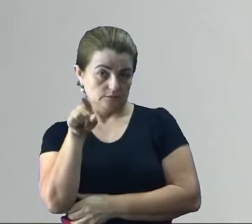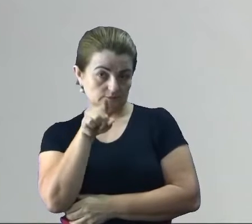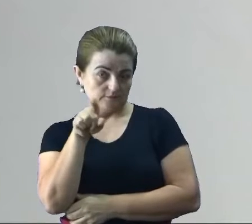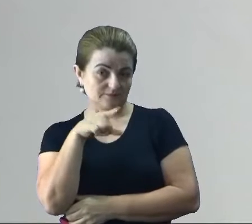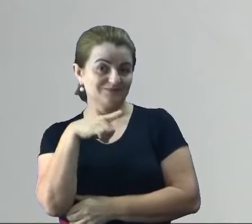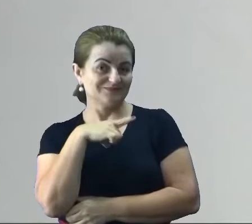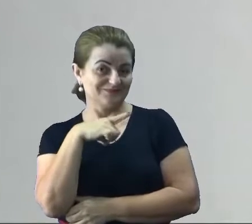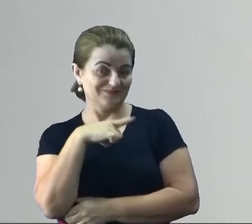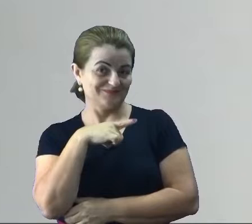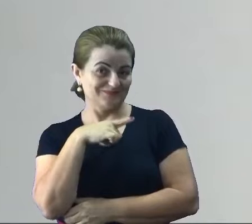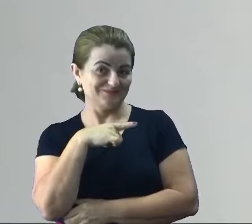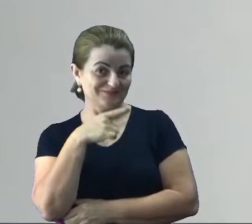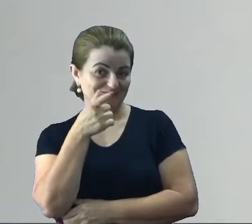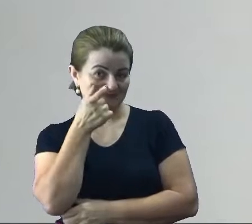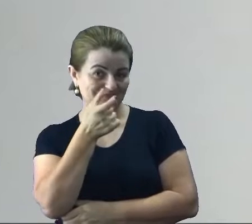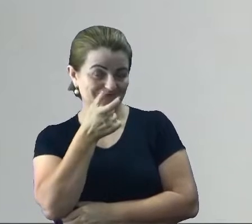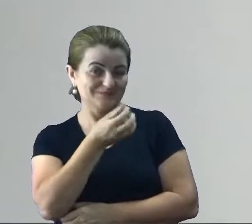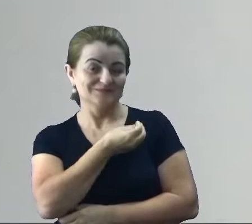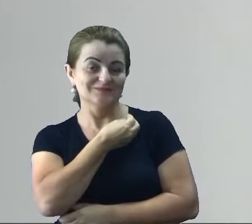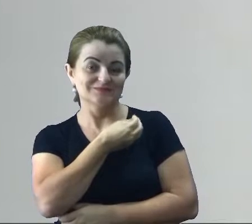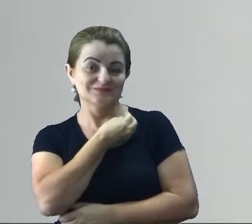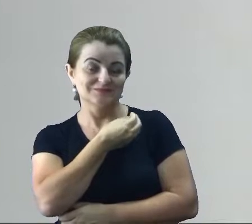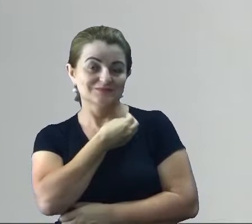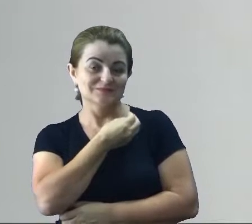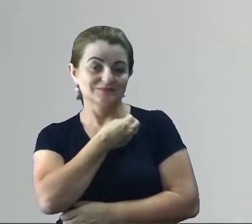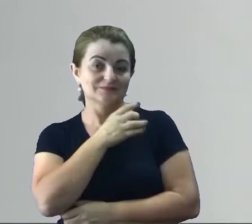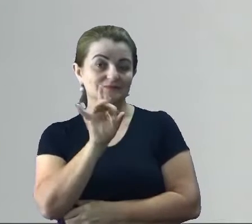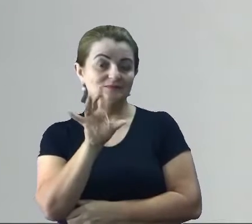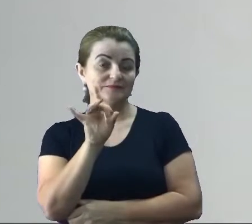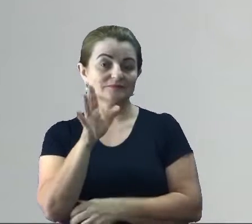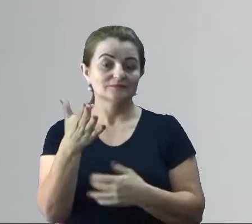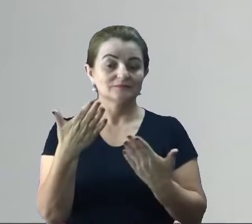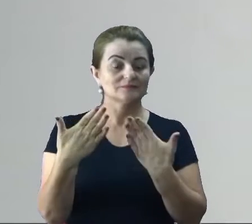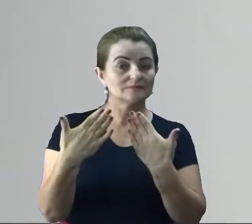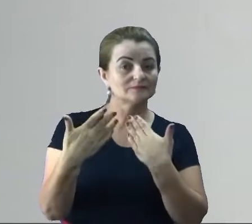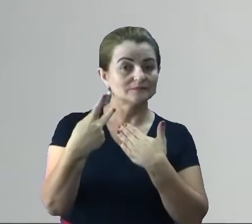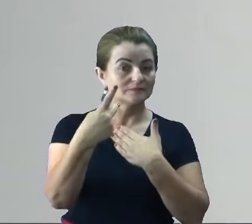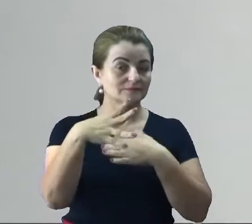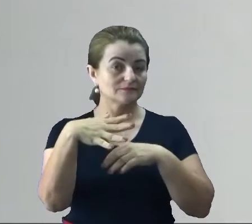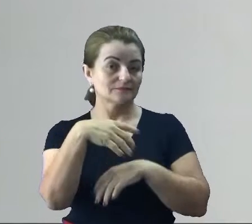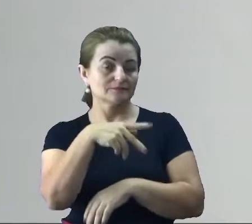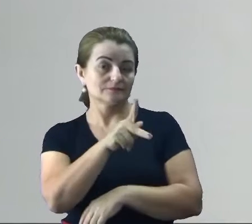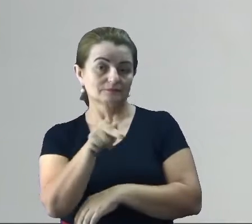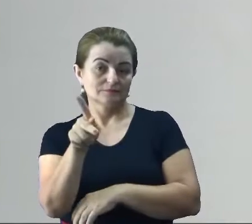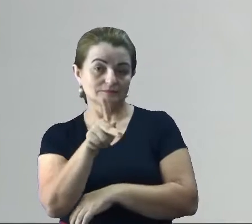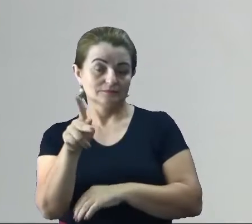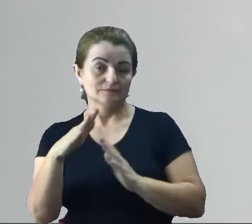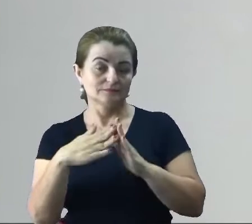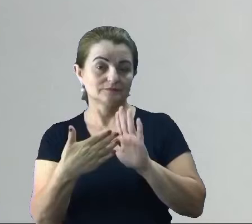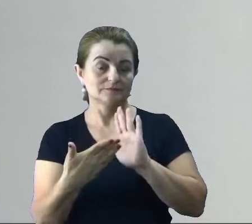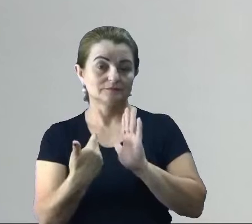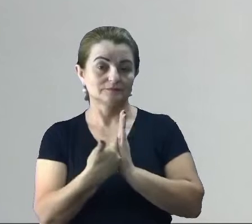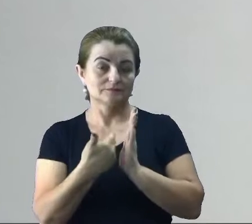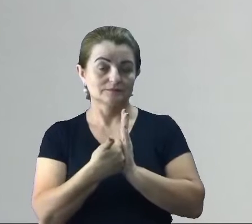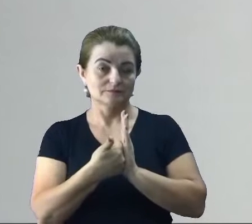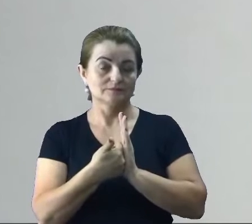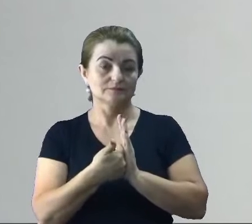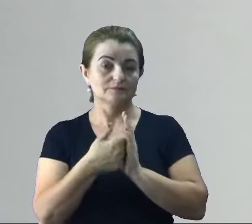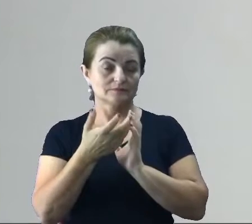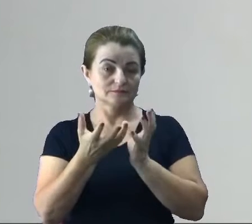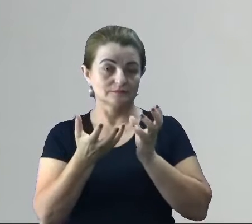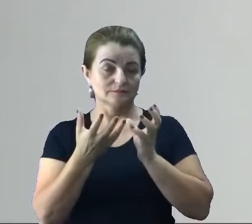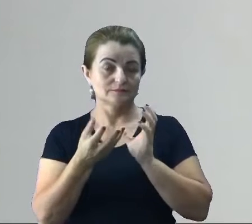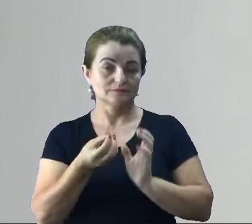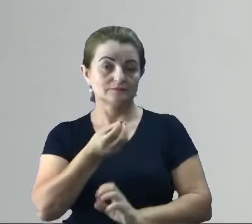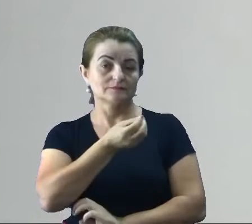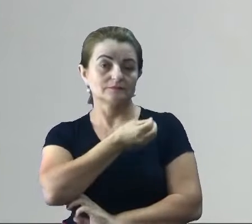tiver interesse, né, em participar, né, é só falar com o seu professor na sua escola, né, demonstrando interesse, e você pode